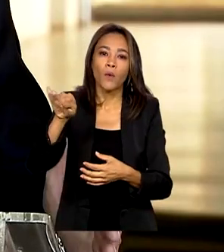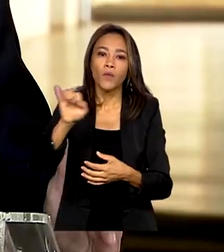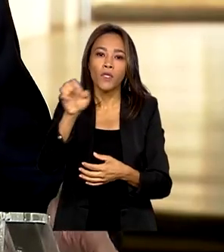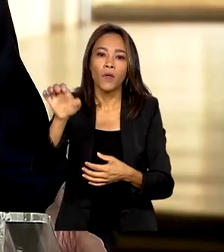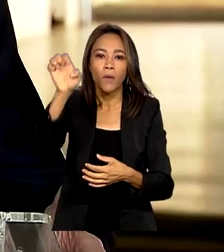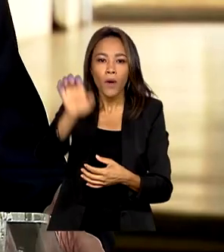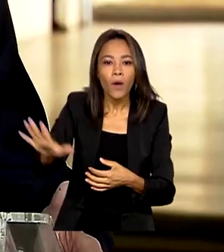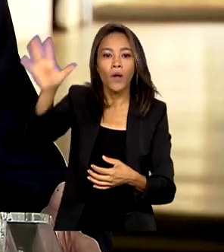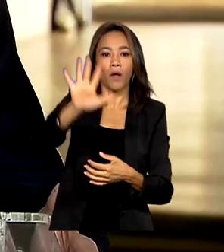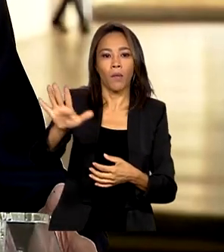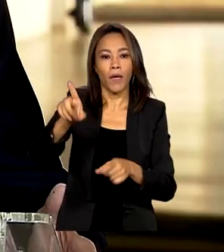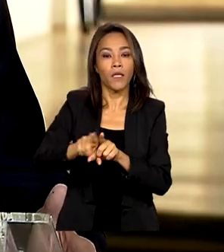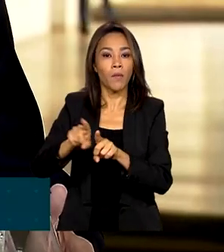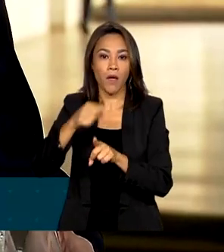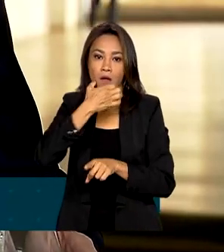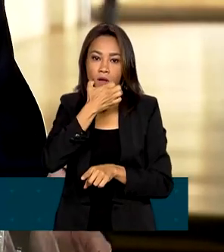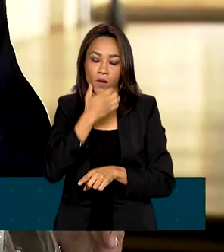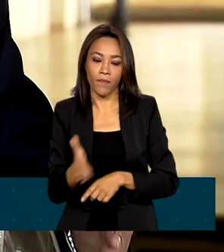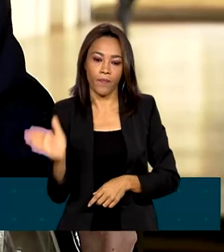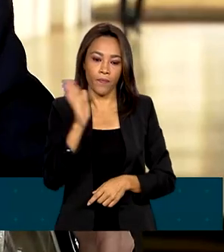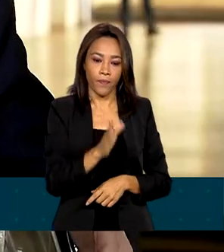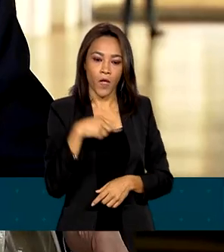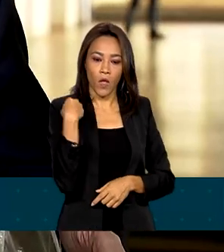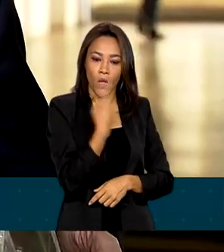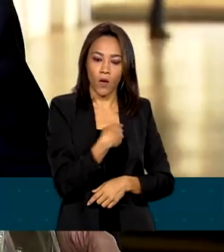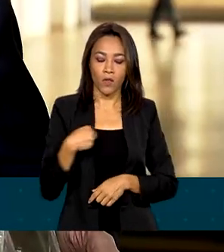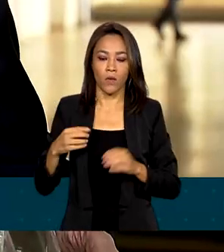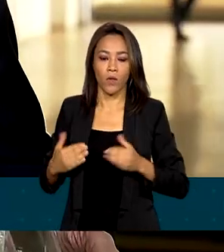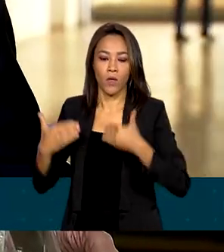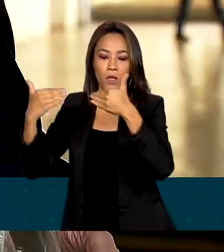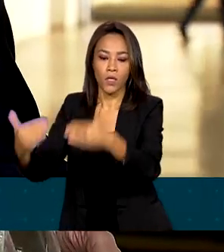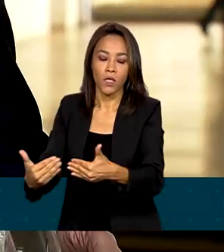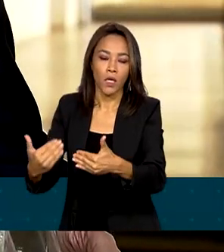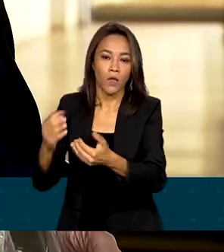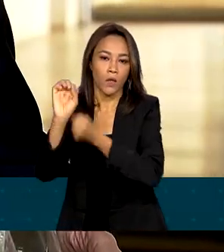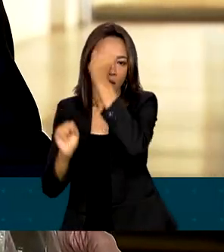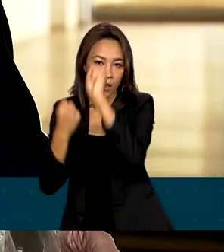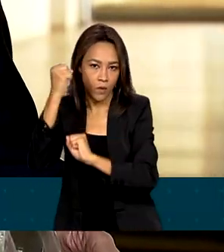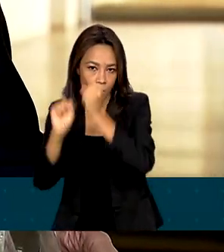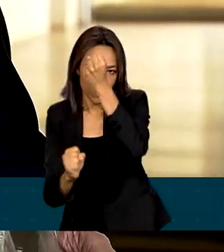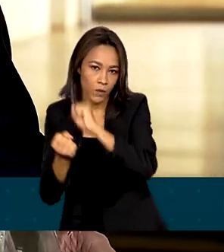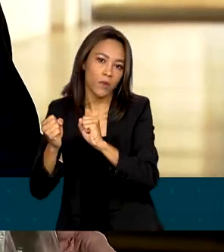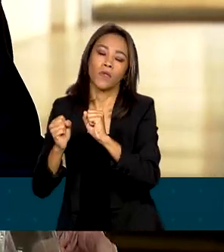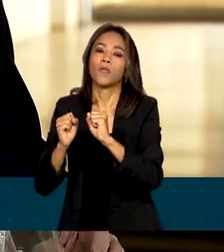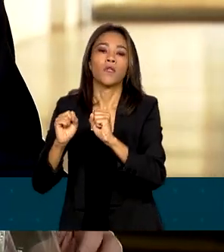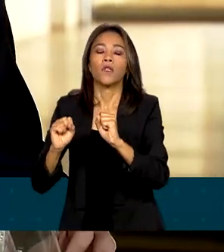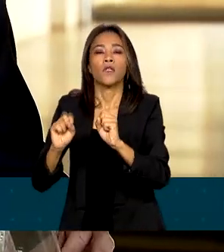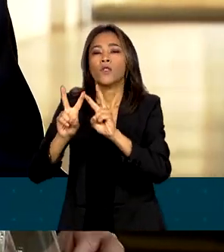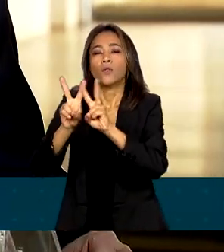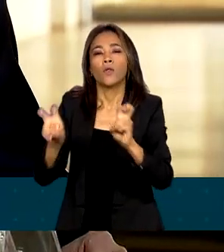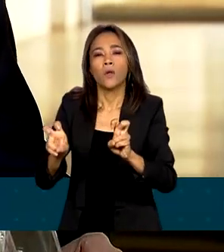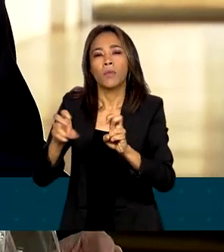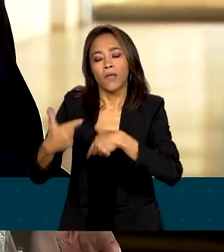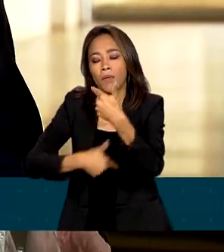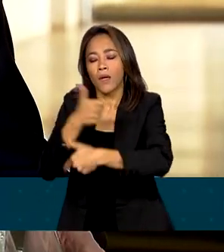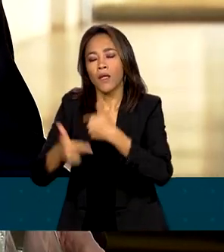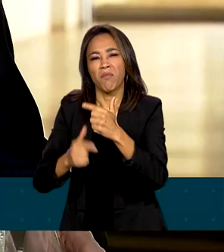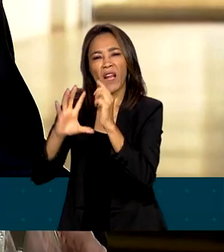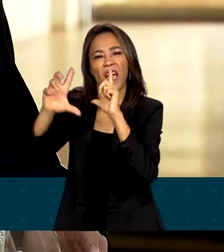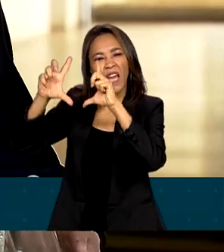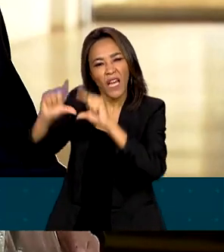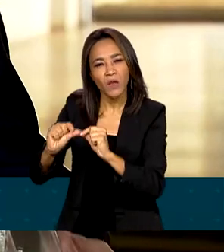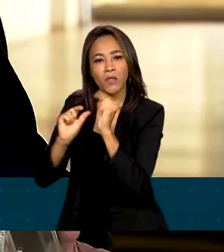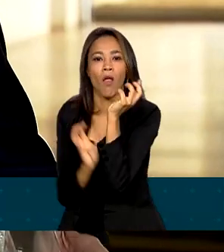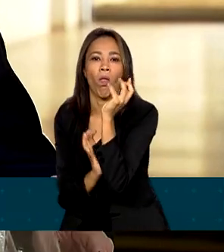Nós estamos no Ministério da Indústria e Comércio fazendo um programa de desburocratização. Tudo que puder ganhar